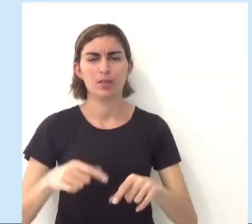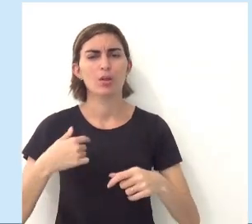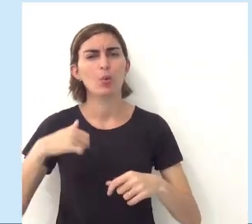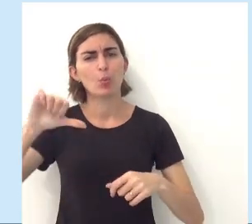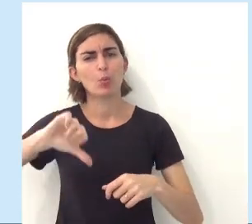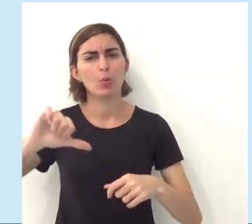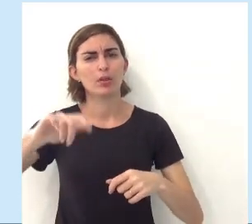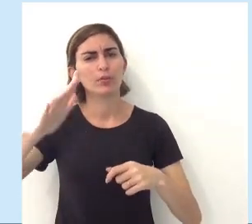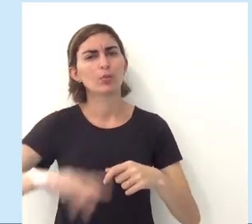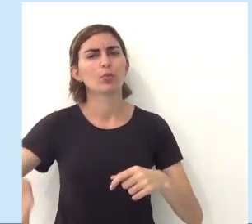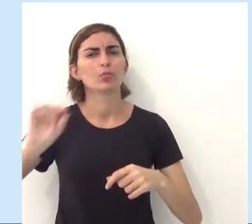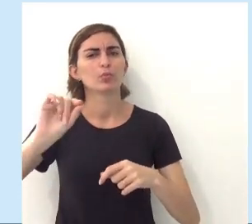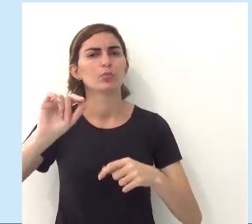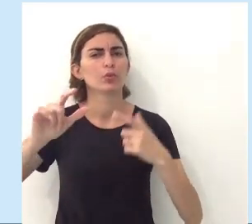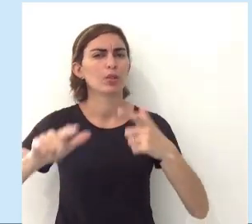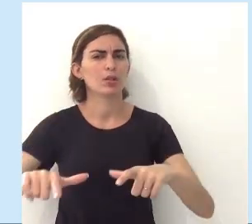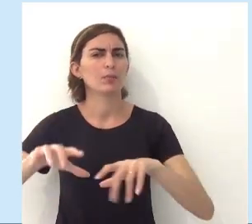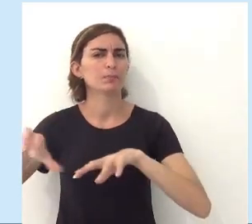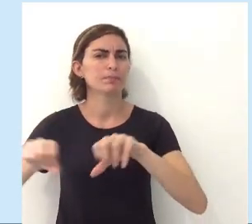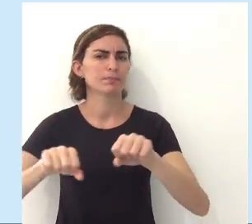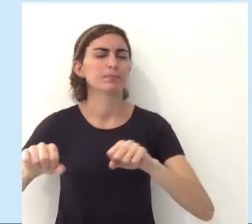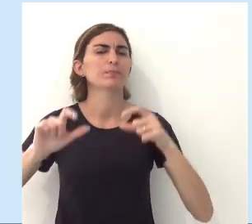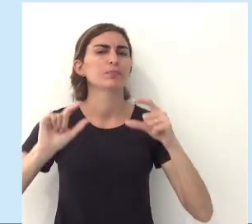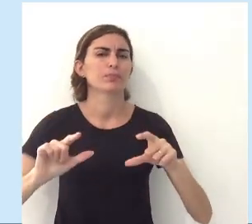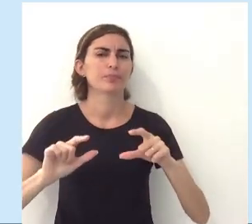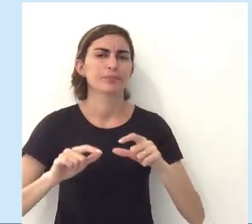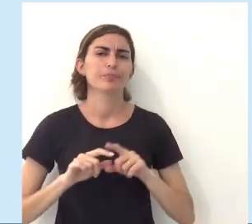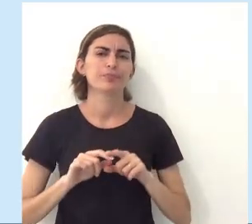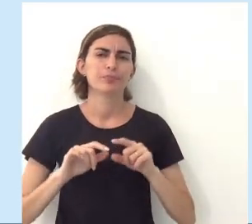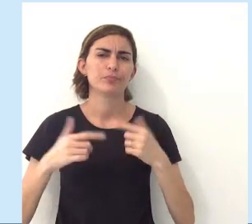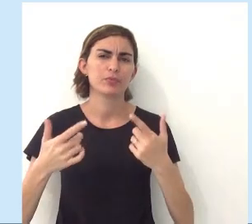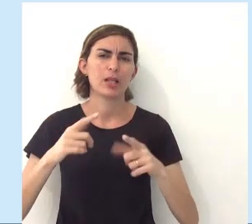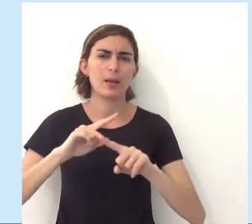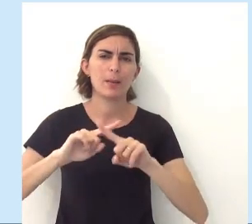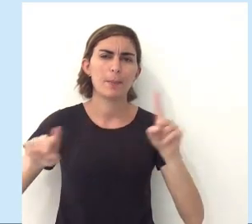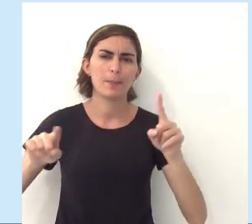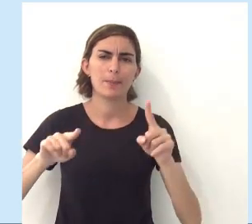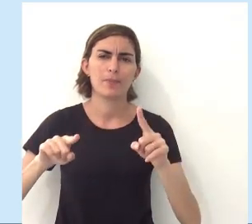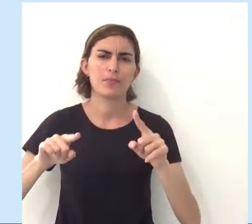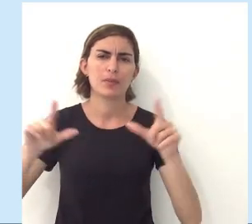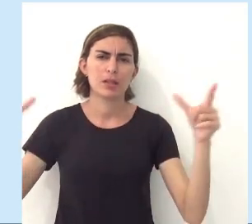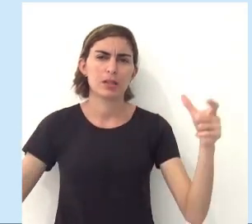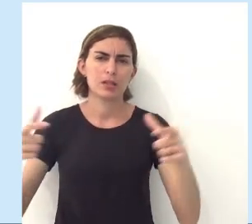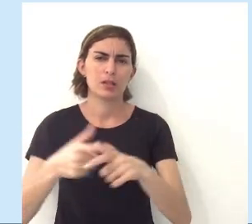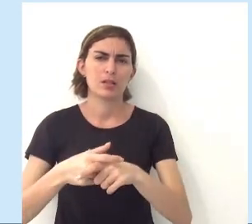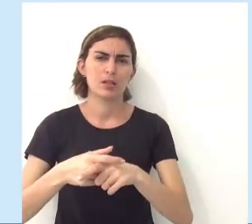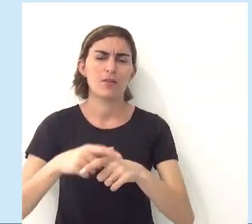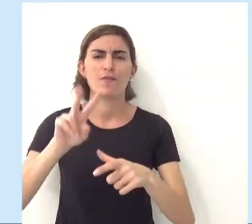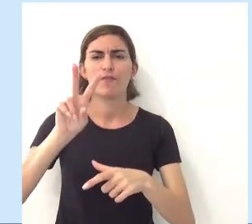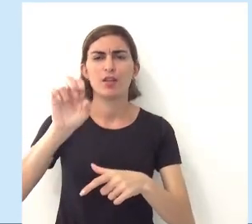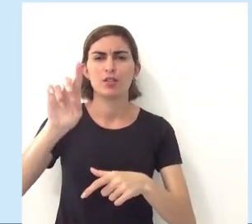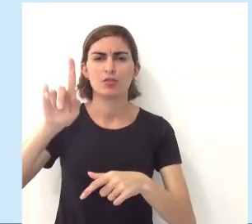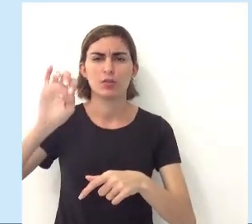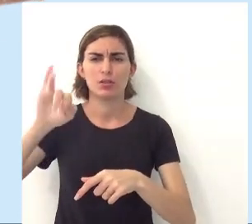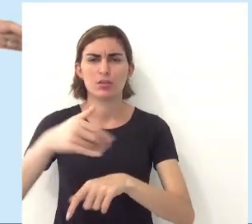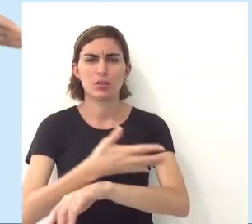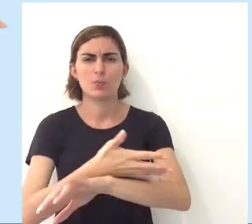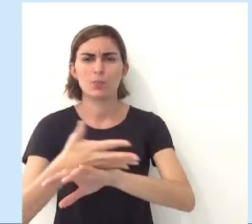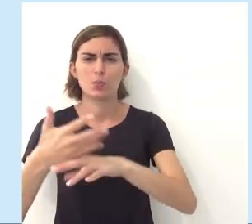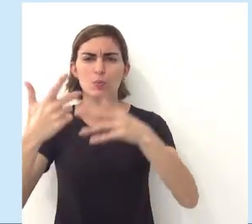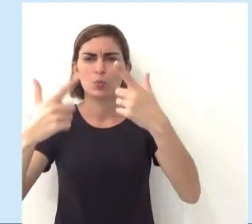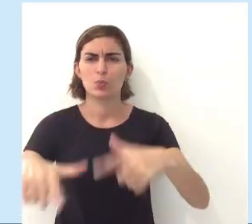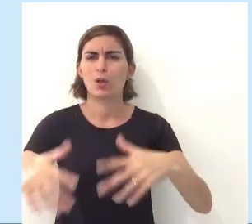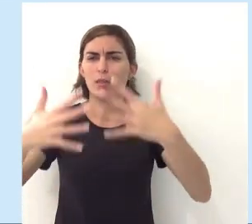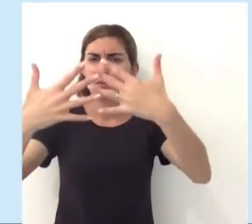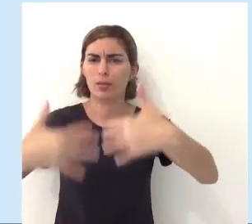outra coisa também que vai ser ruim nesse ambiente, nessa ocupação, vai ser a eliminação da vegetação,